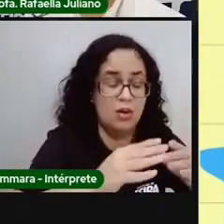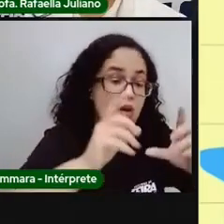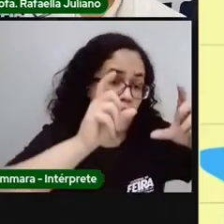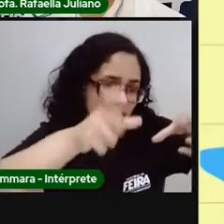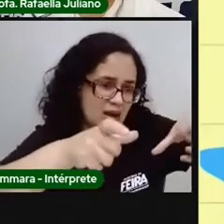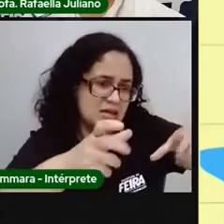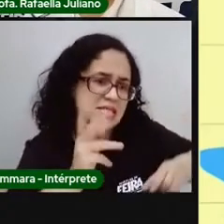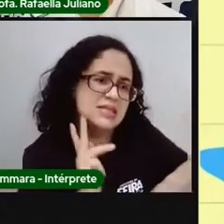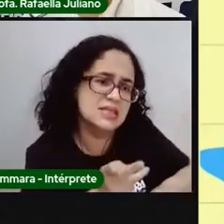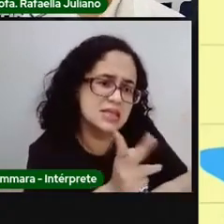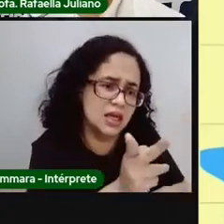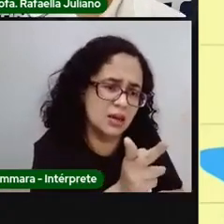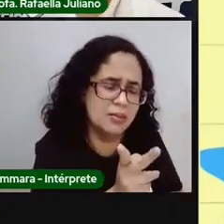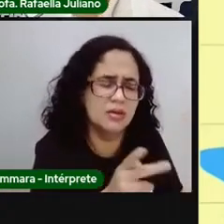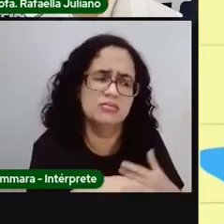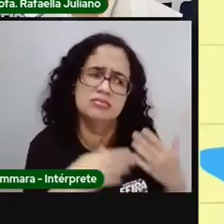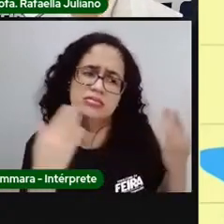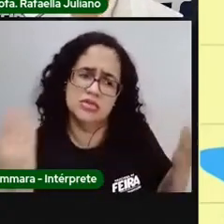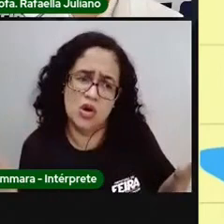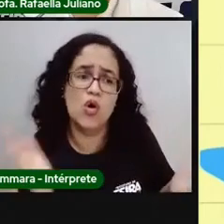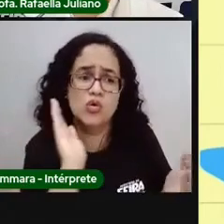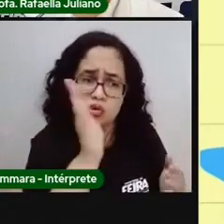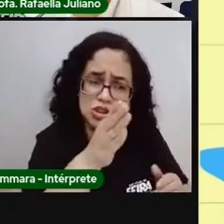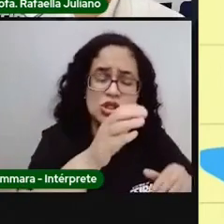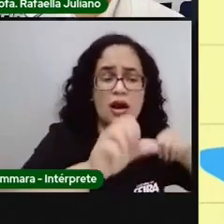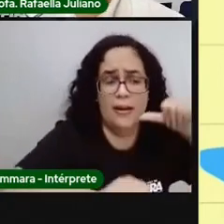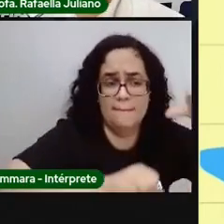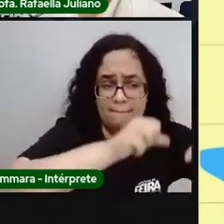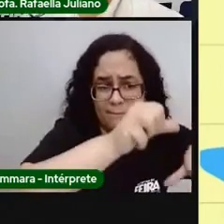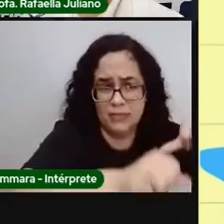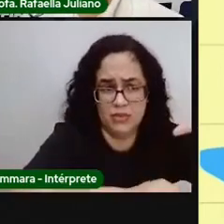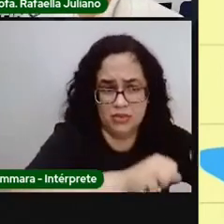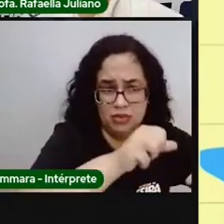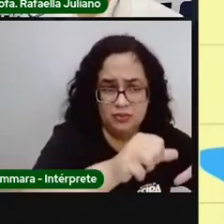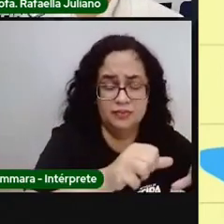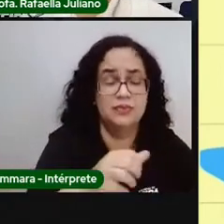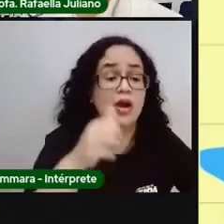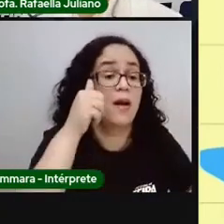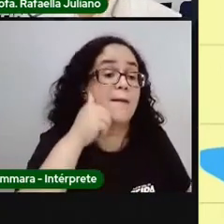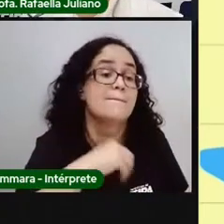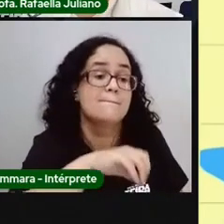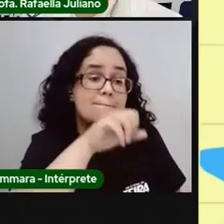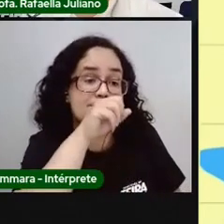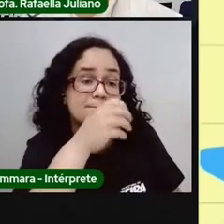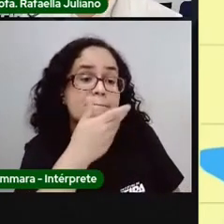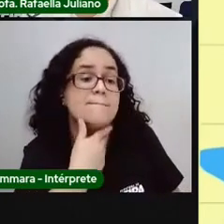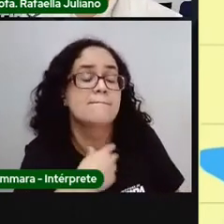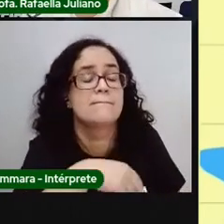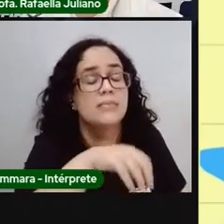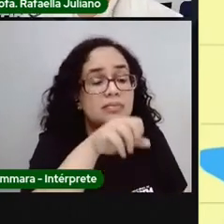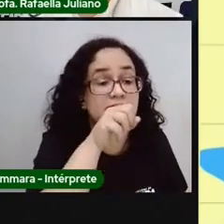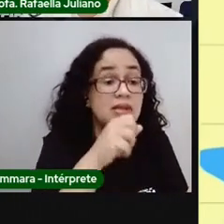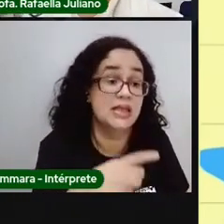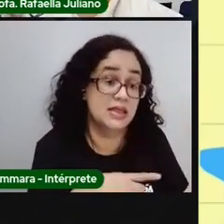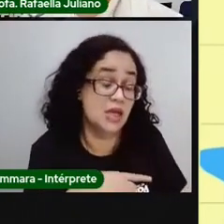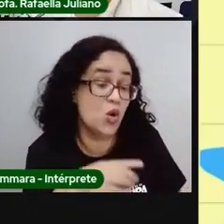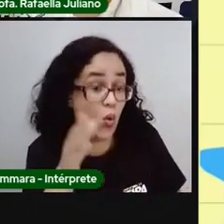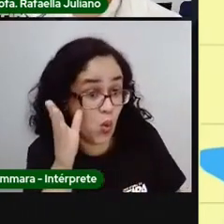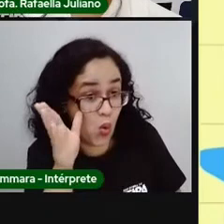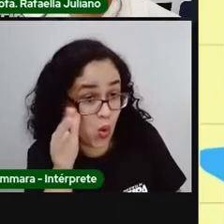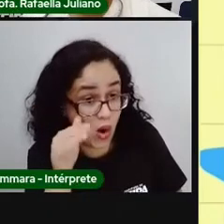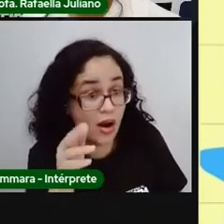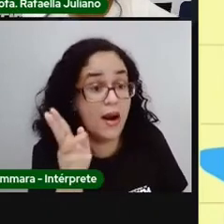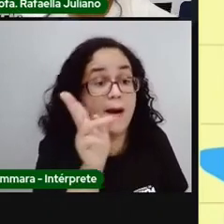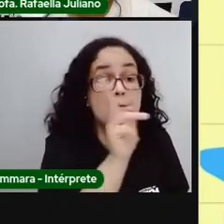Nunca se mudaram? E os pais de vocês? Pois Pro Rafa tem uma curiosidade pra contar pra vocês. Pro Rafa já